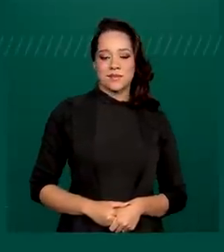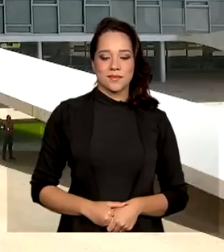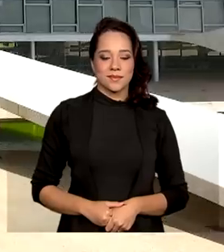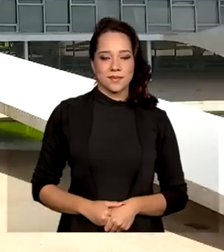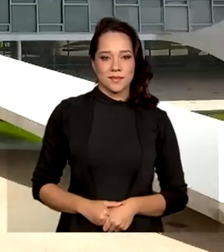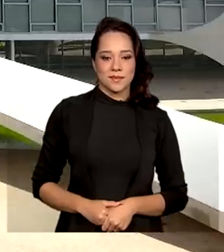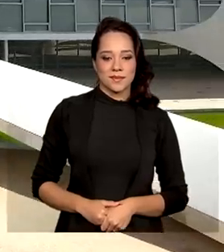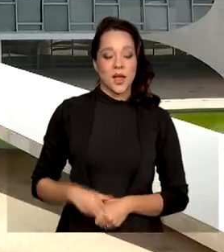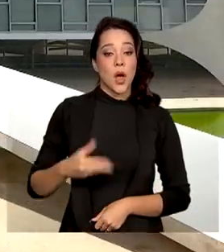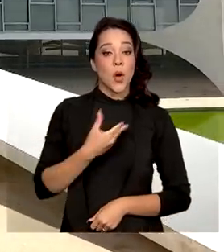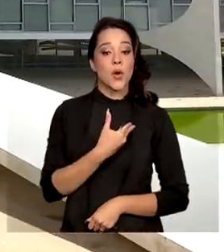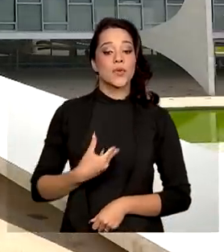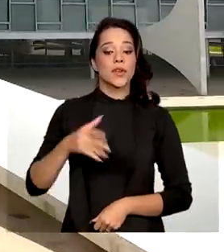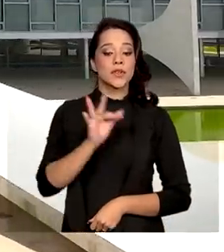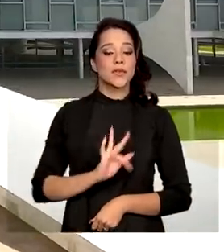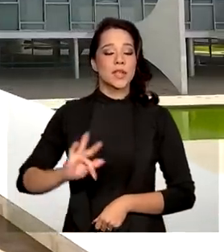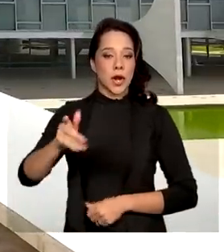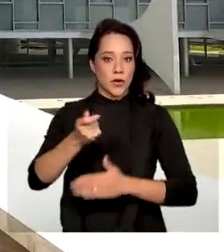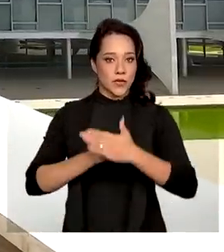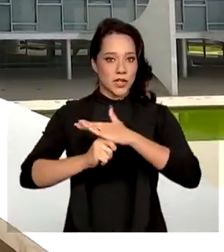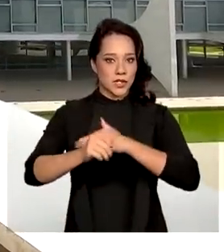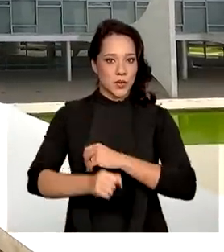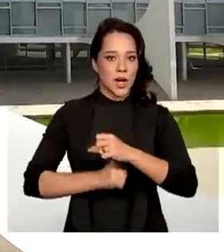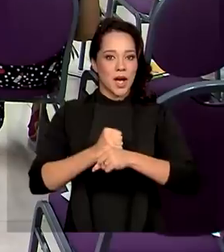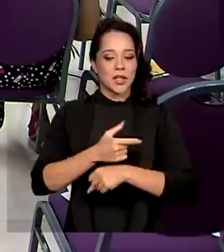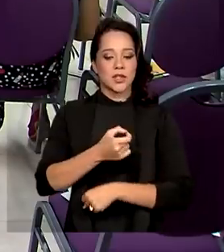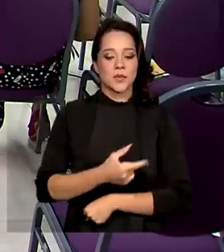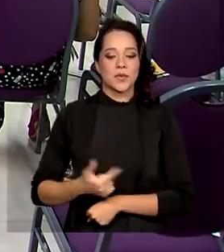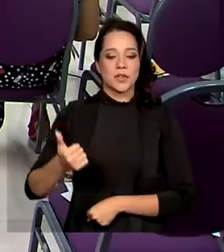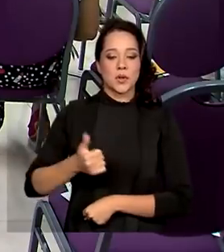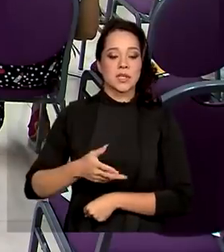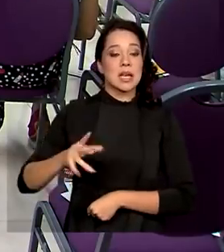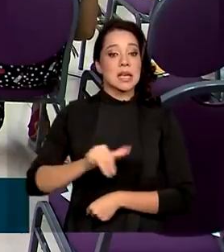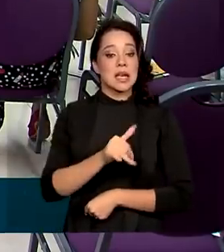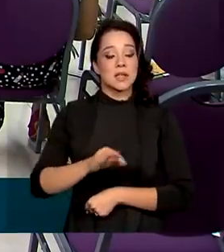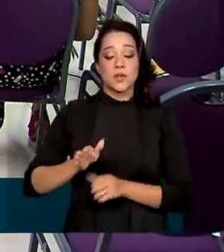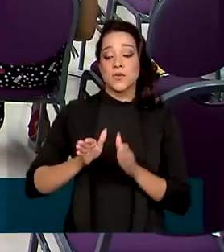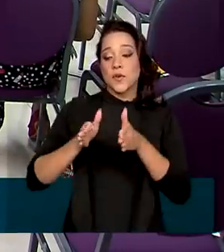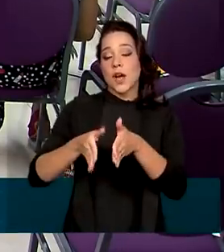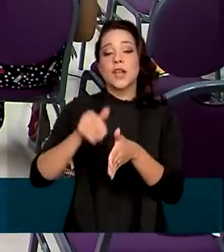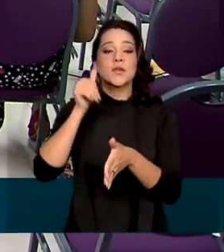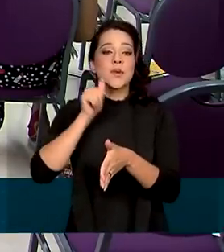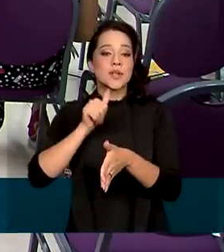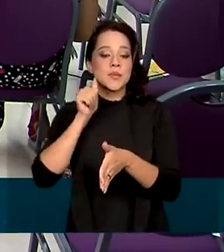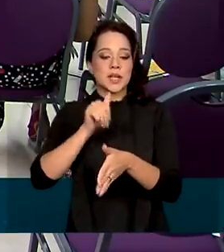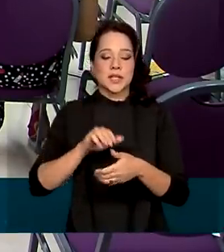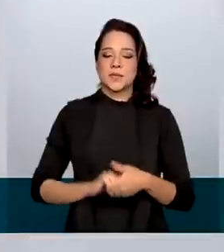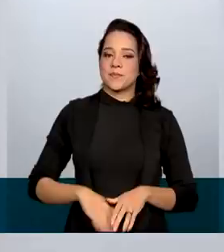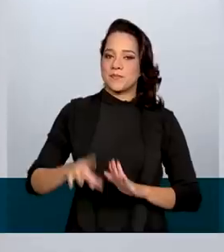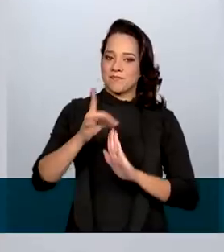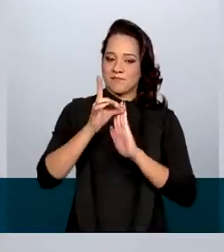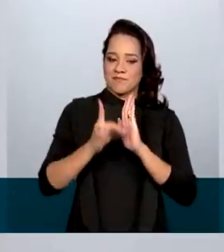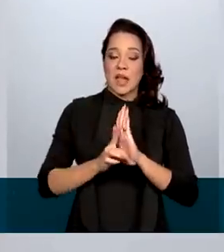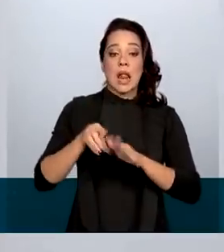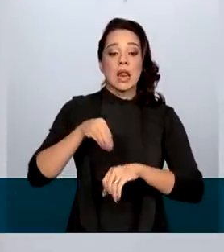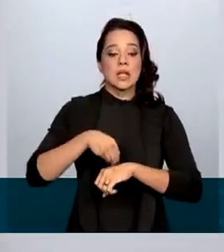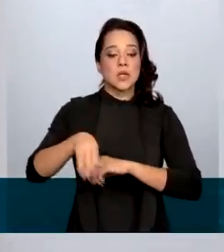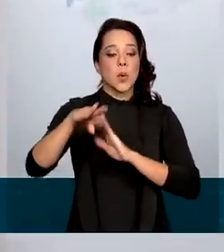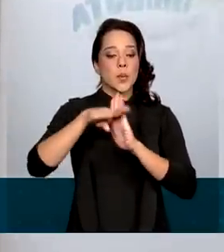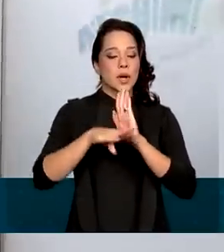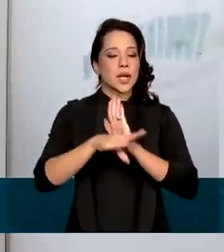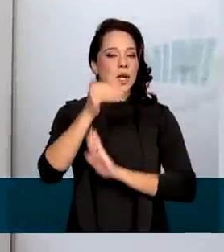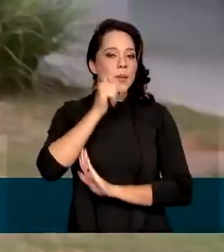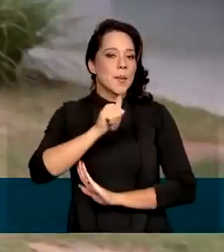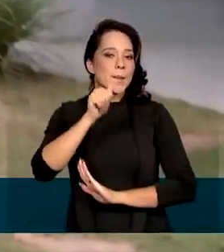O governo federal investiu em 2022 em ações voltadas para as mulheres. Um decreto lançou o programa